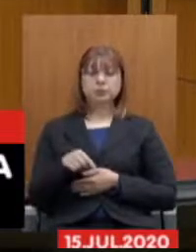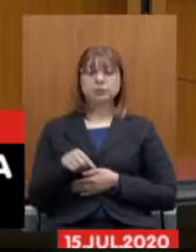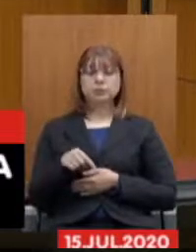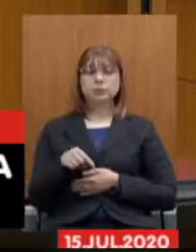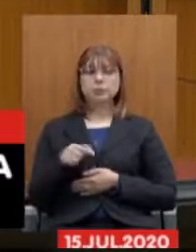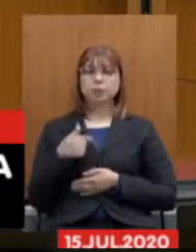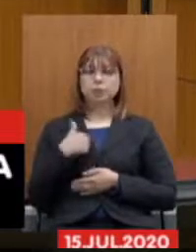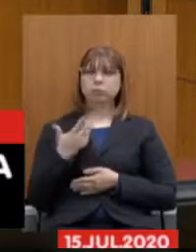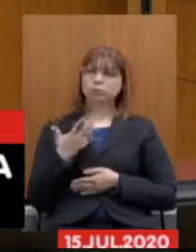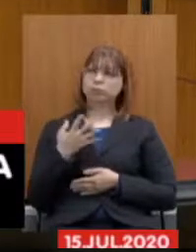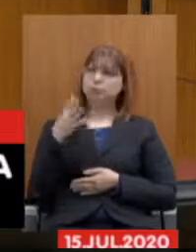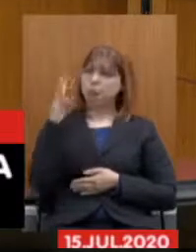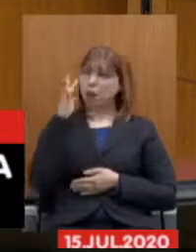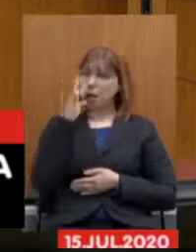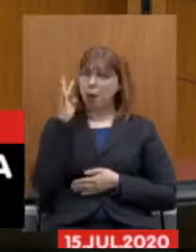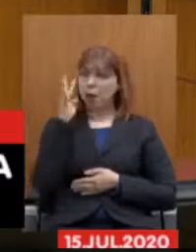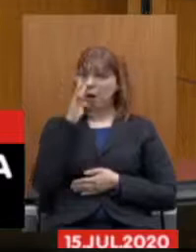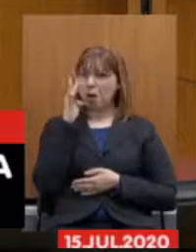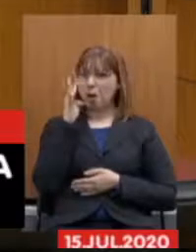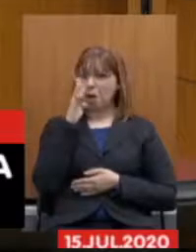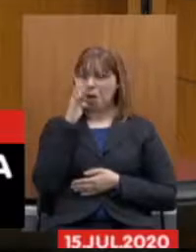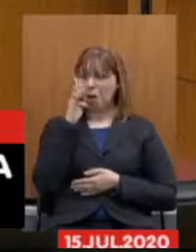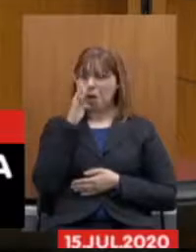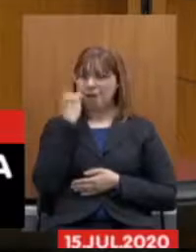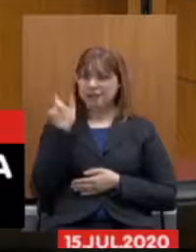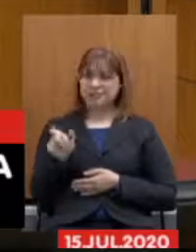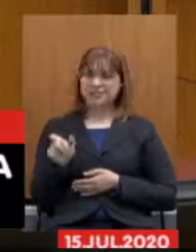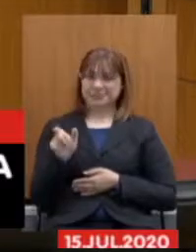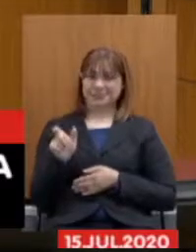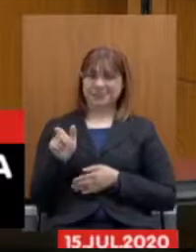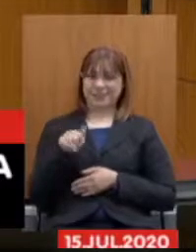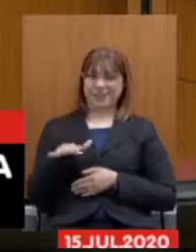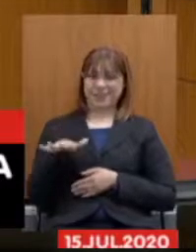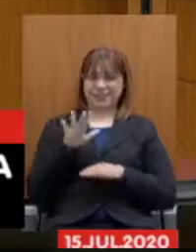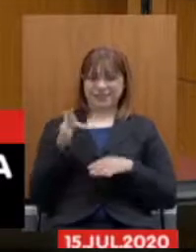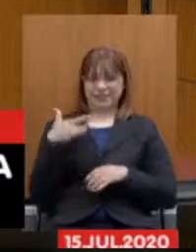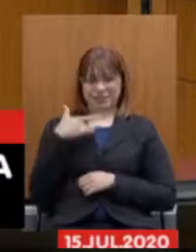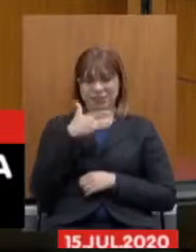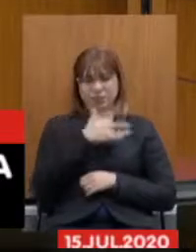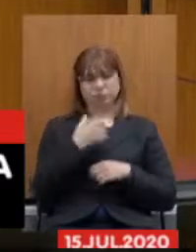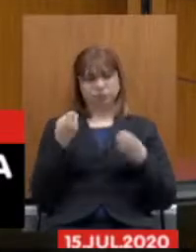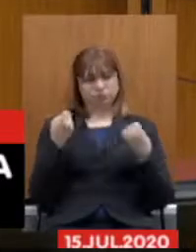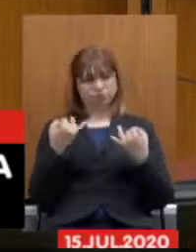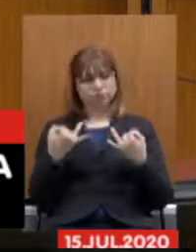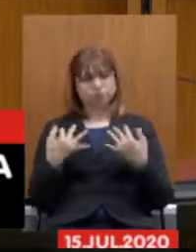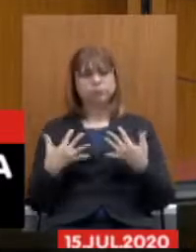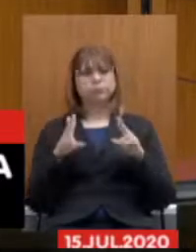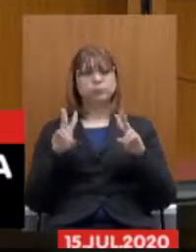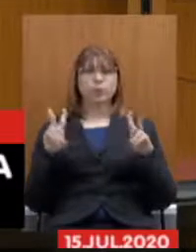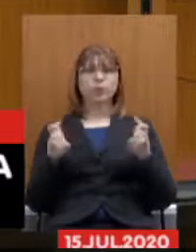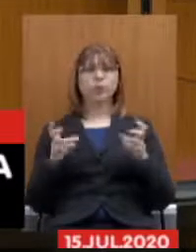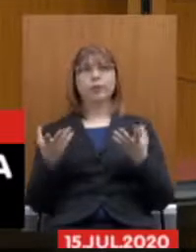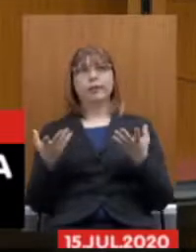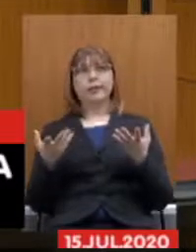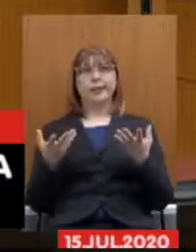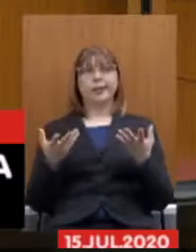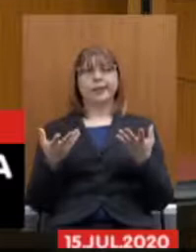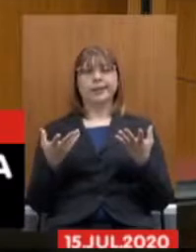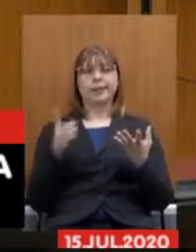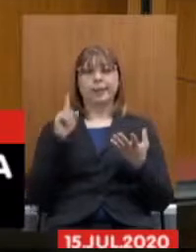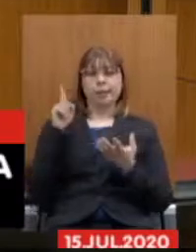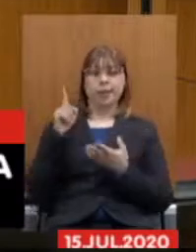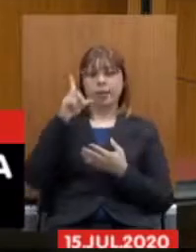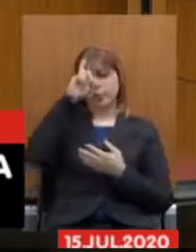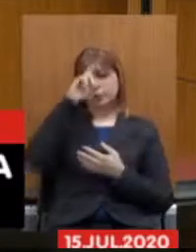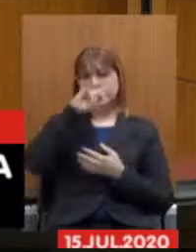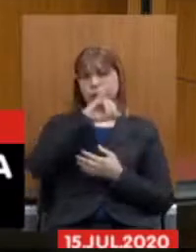impressionaram. O colega da saúde, que trouxe a questão do João XXIII,